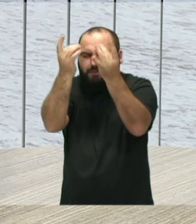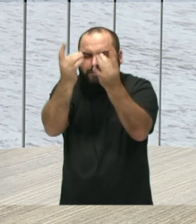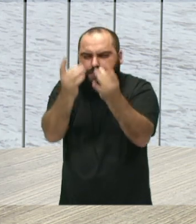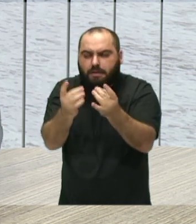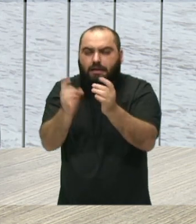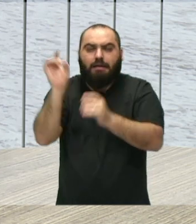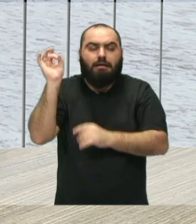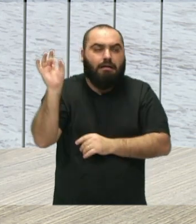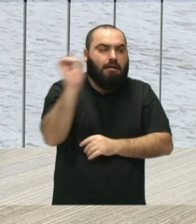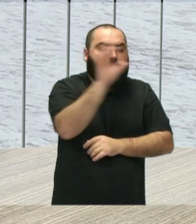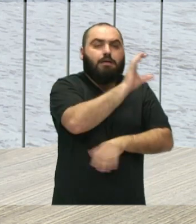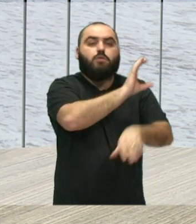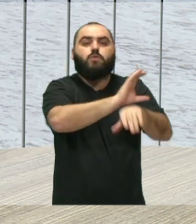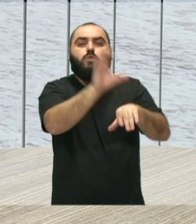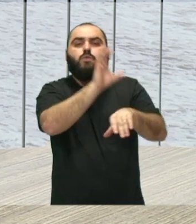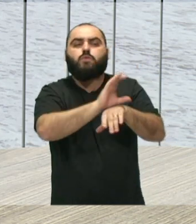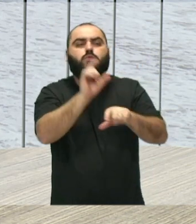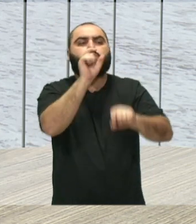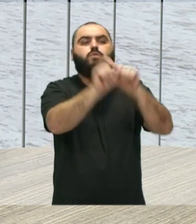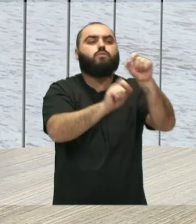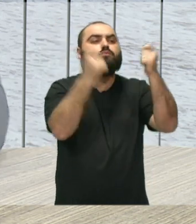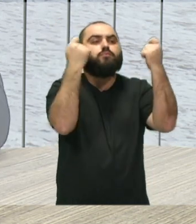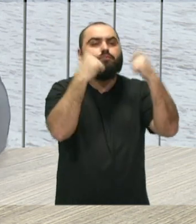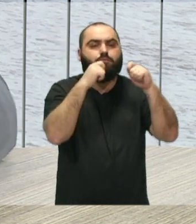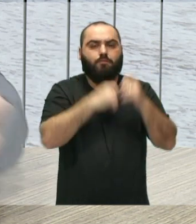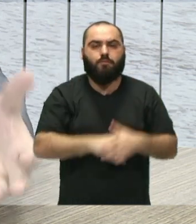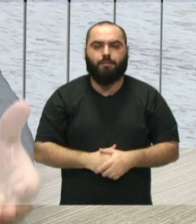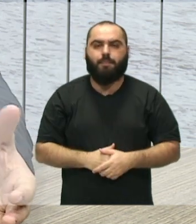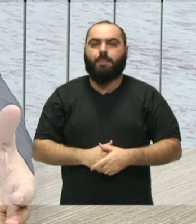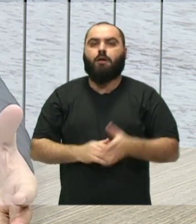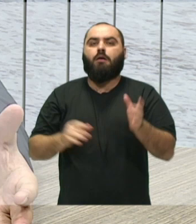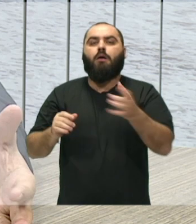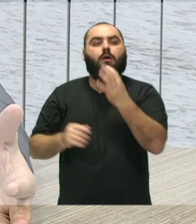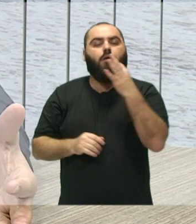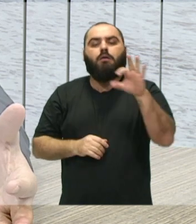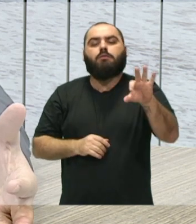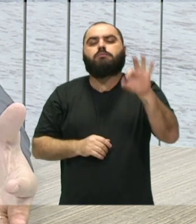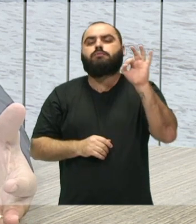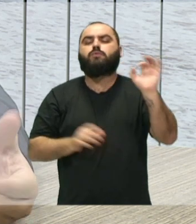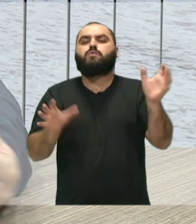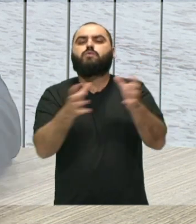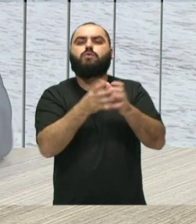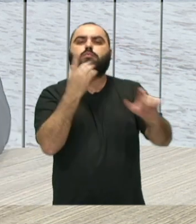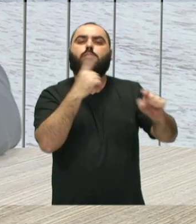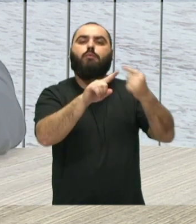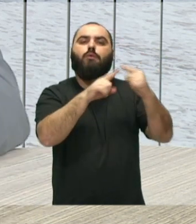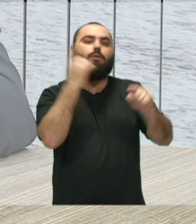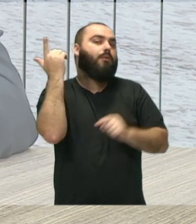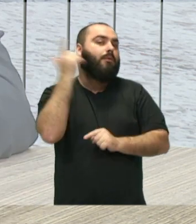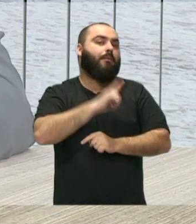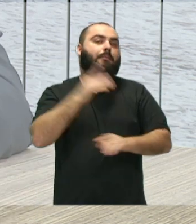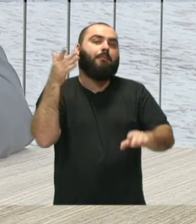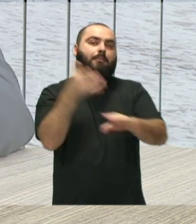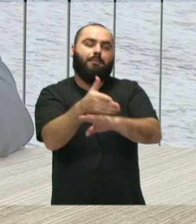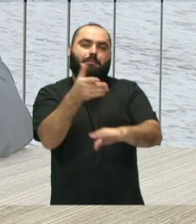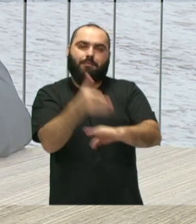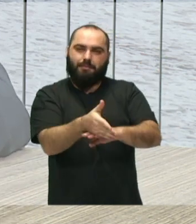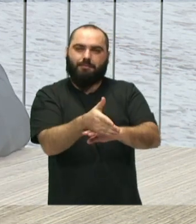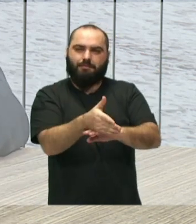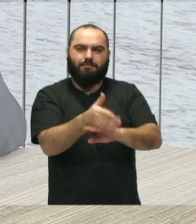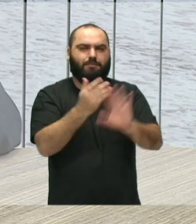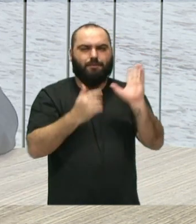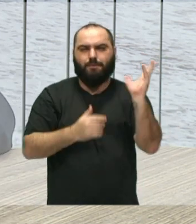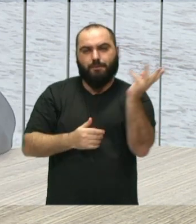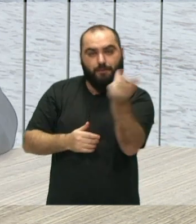curso, quais são as particularidades que nós temos. Quais são as opções de grupos musicais que você pode participar depois de ingressar. Então, está tudo